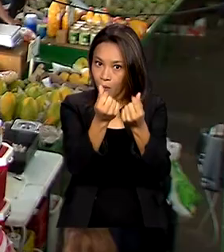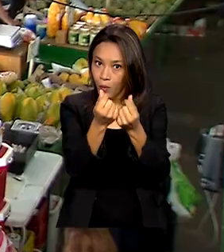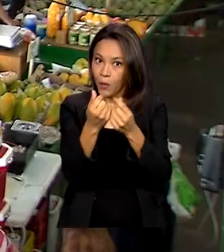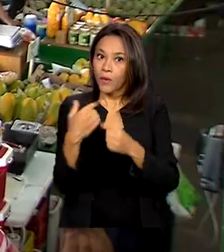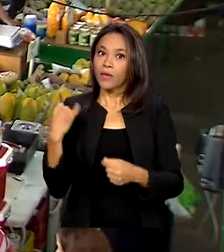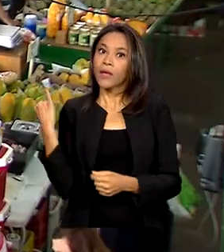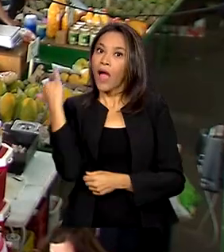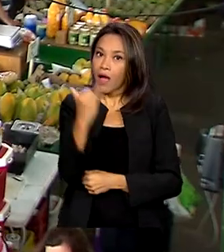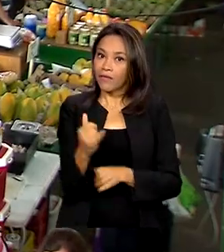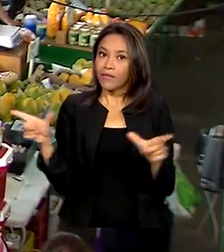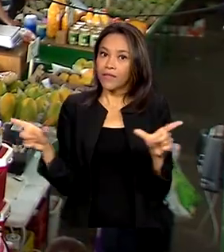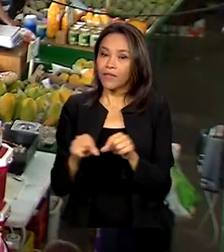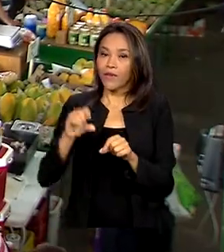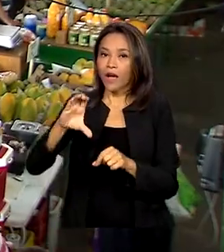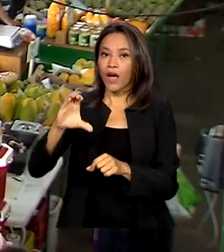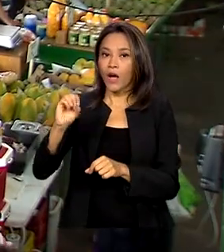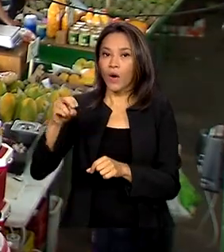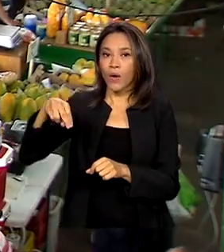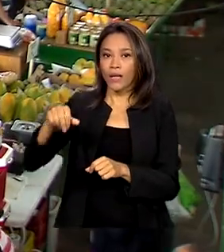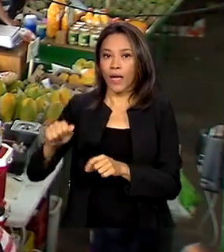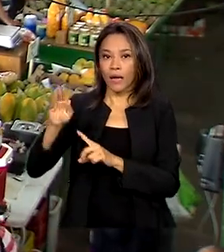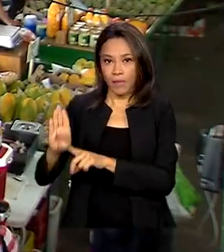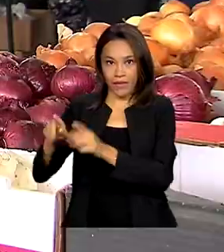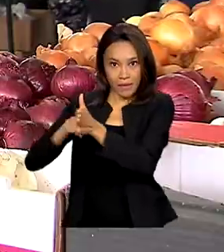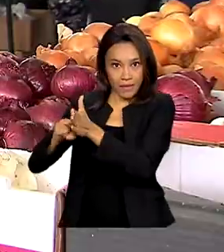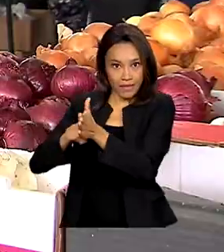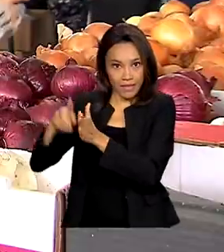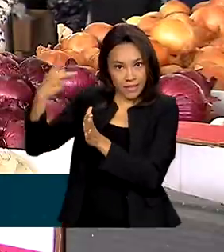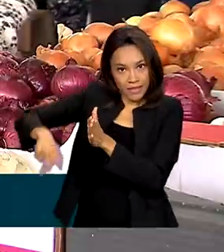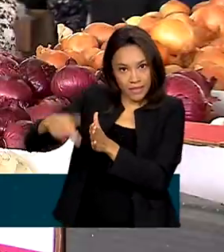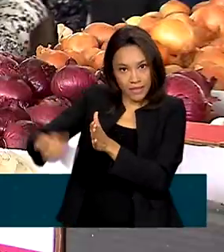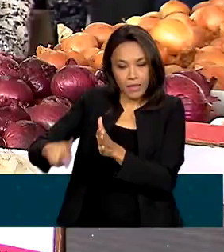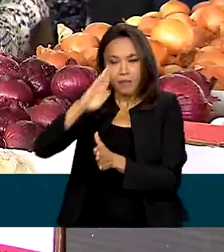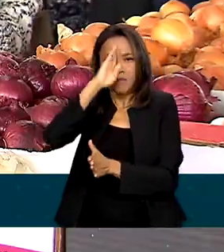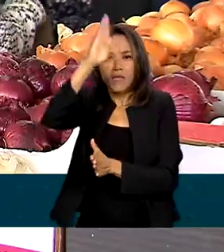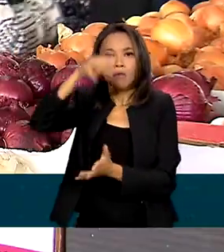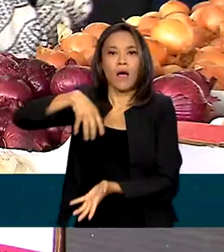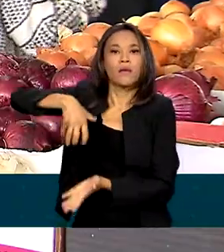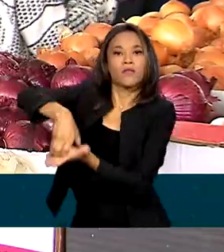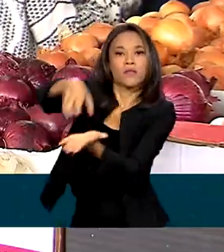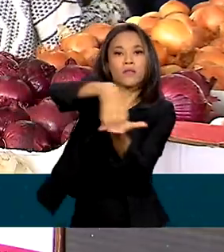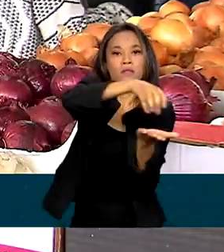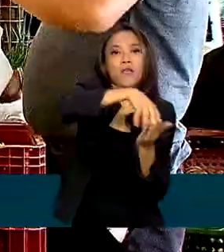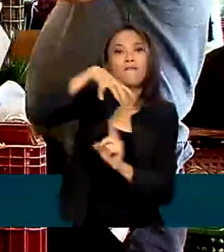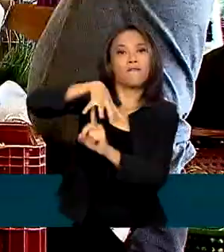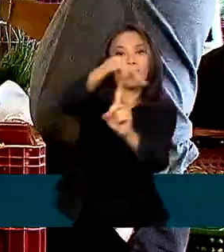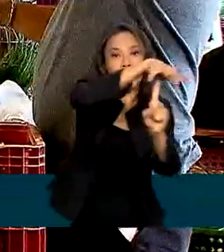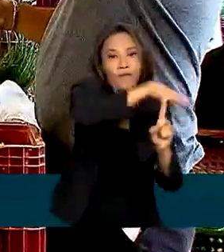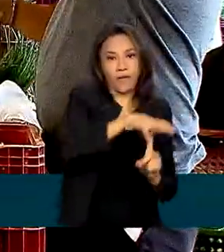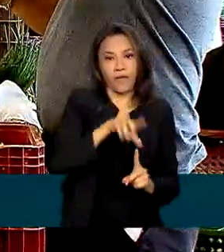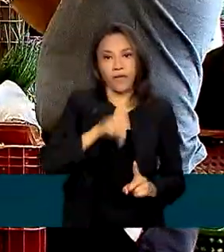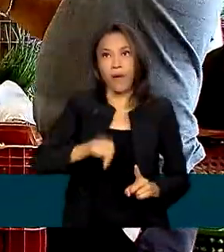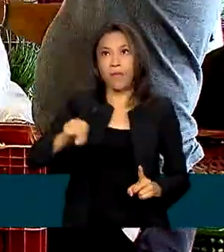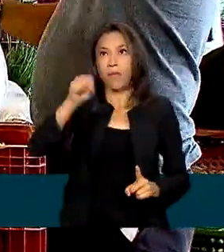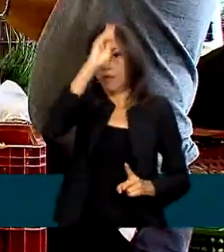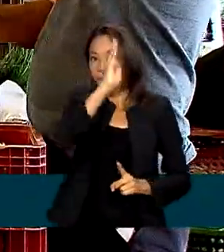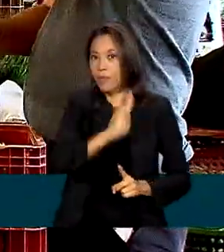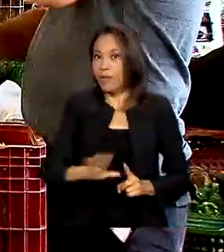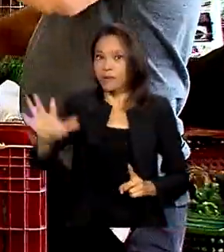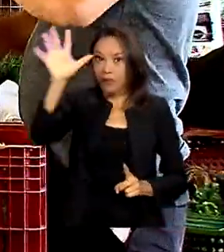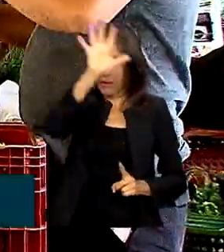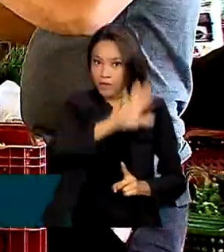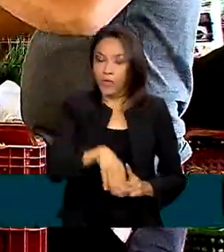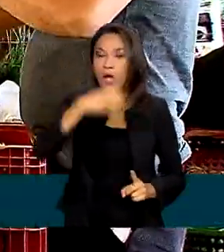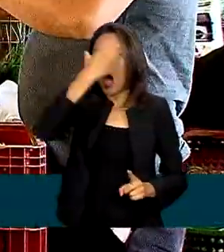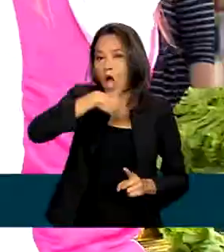A pesquisa da Conab foi feita nos principais centros de abastecimento e comercialização de